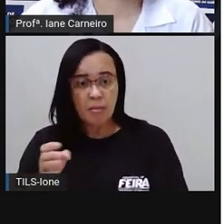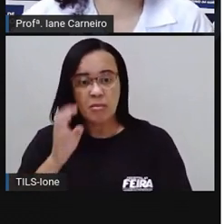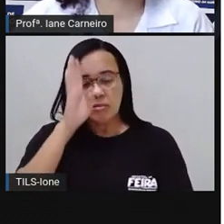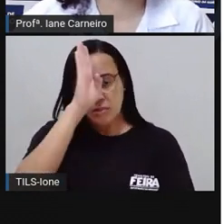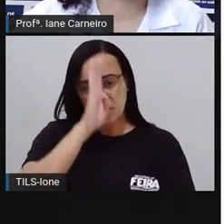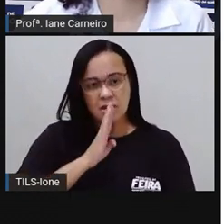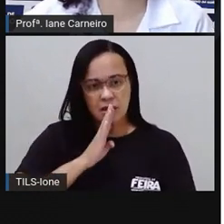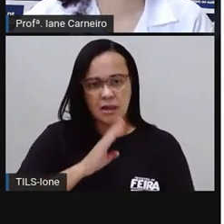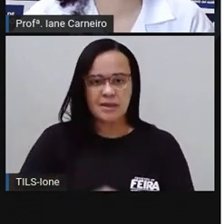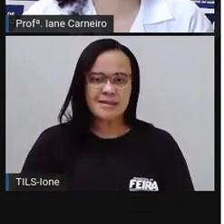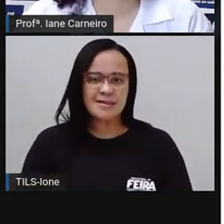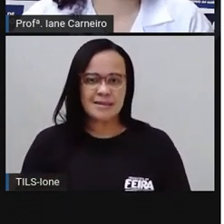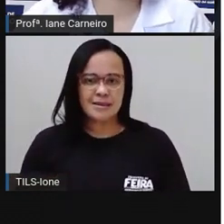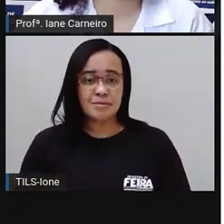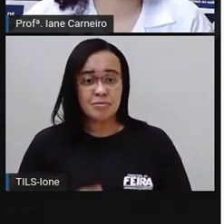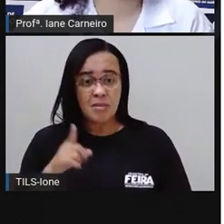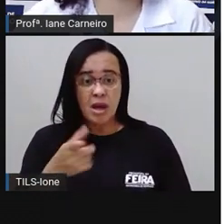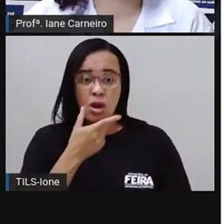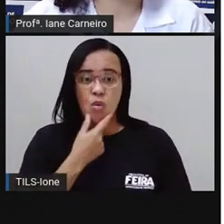Oba!